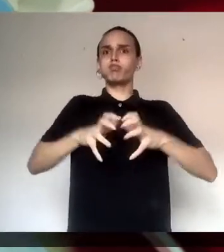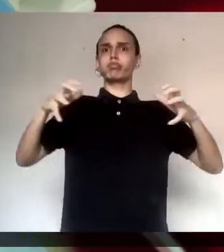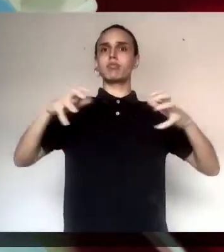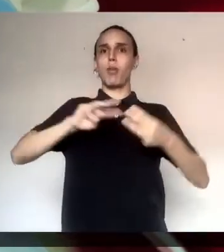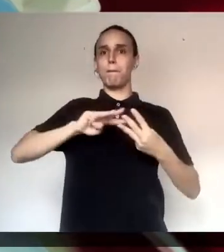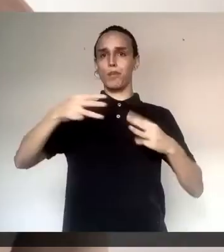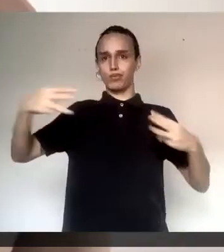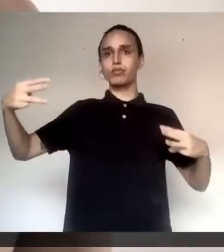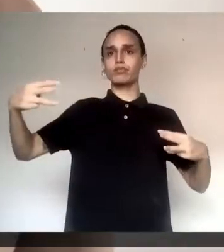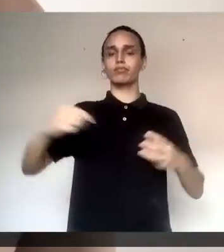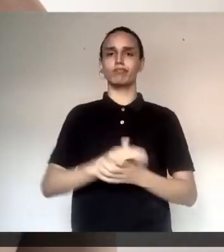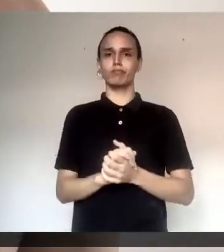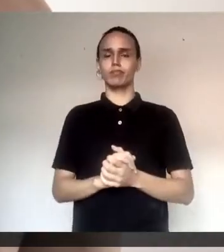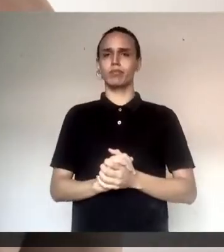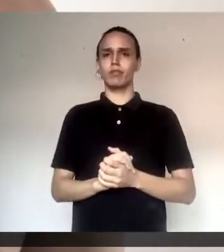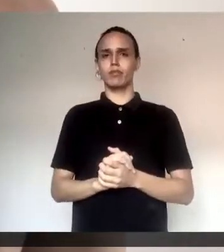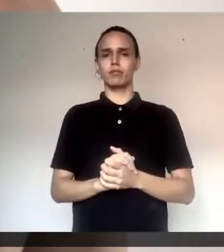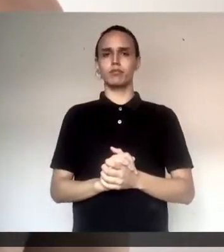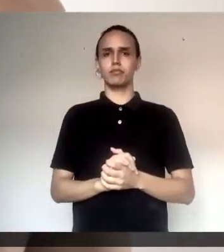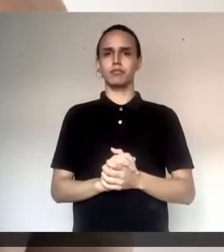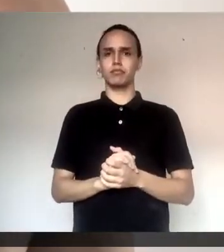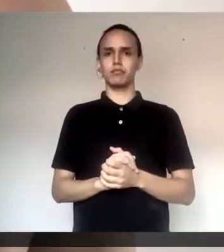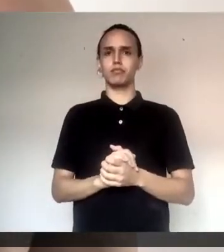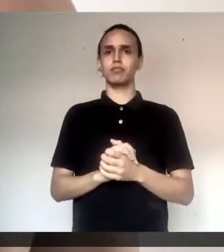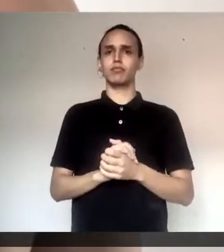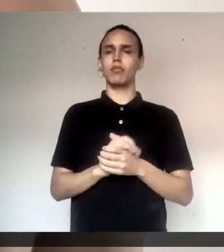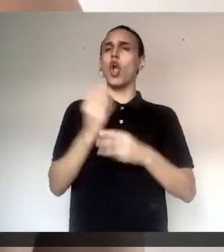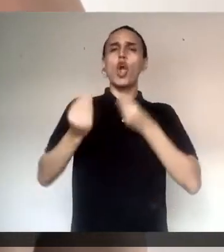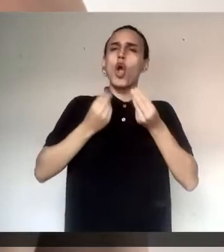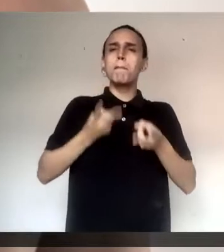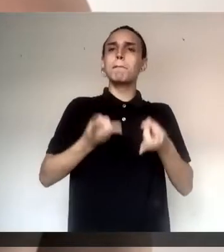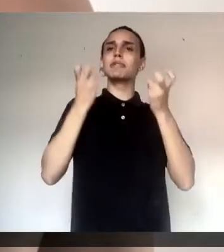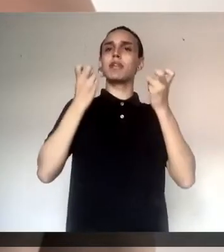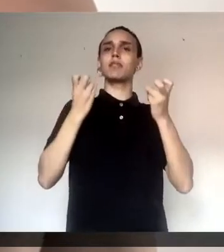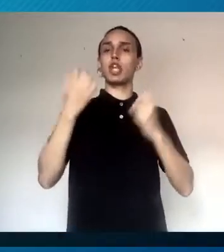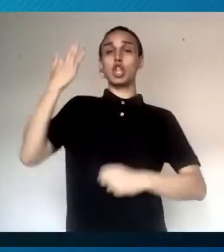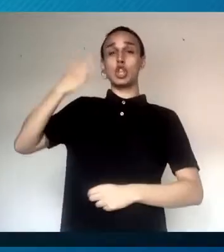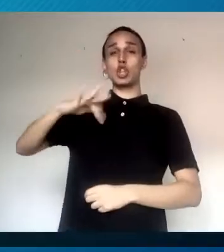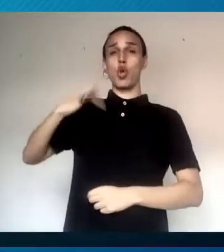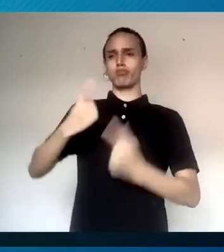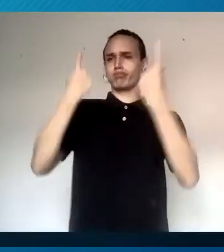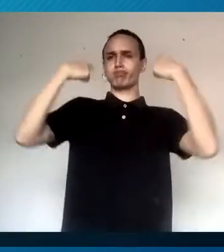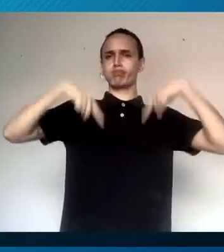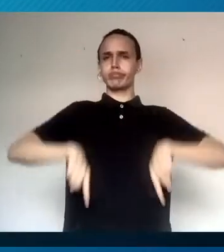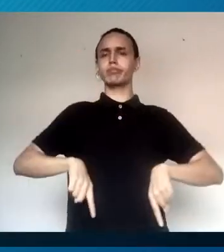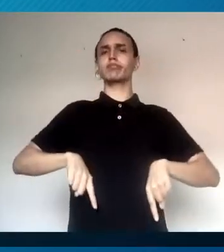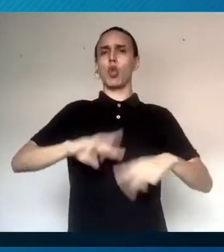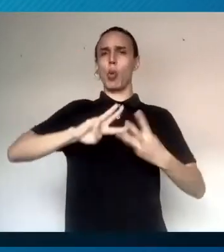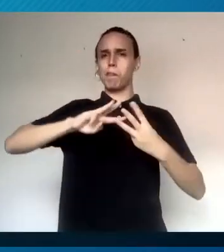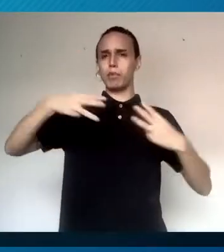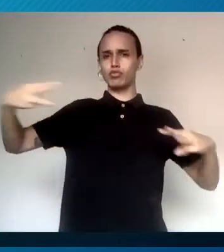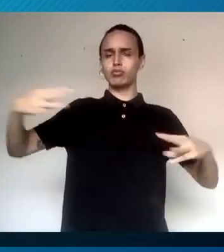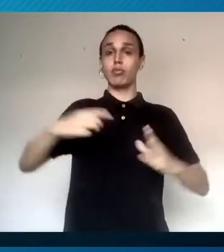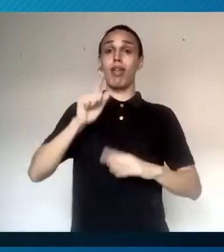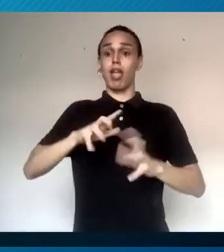inflamação do músculo, que muitas vezes ela é manifestada pela dor no corpo, que a gente fala mialgia, dor